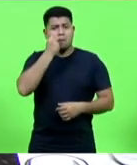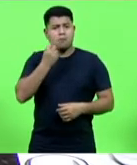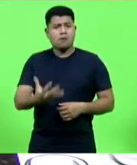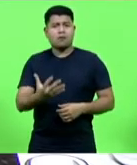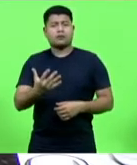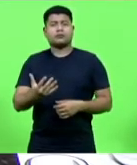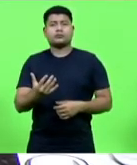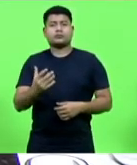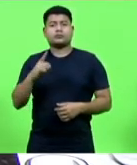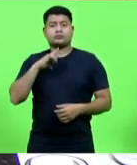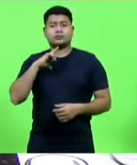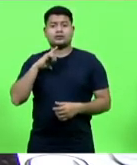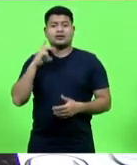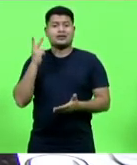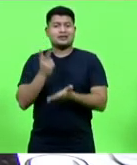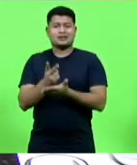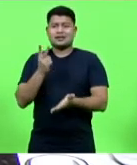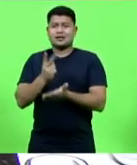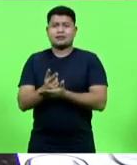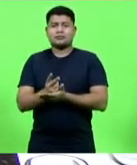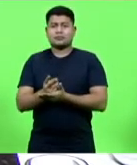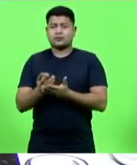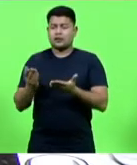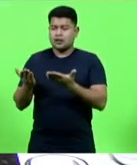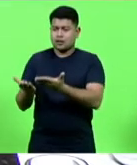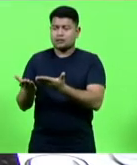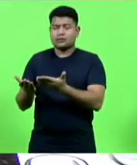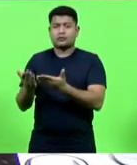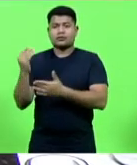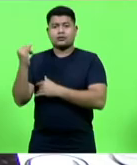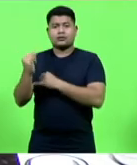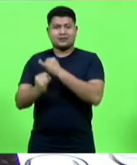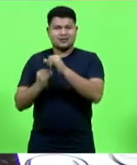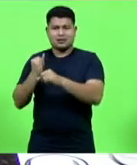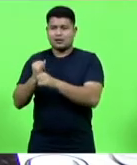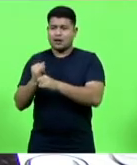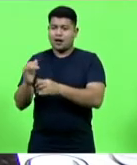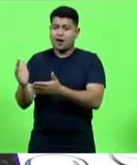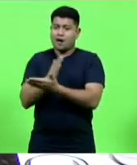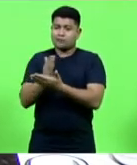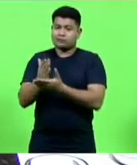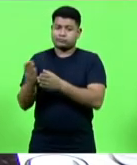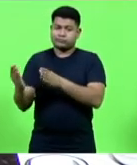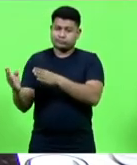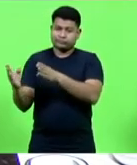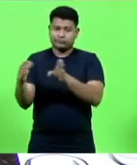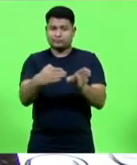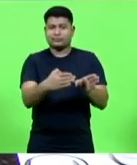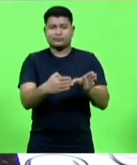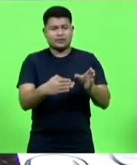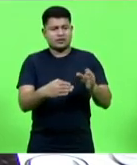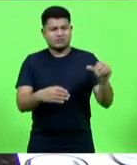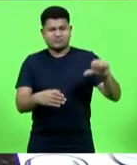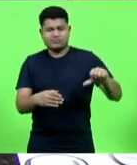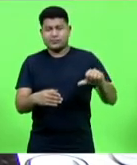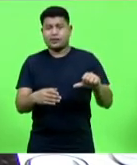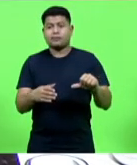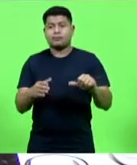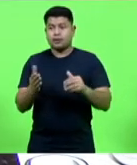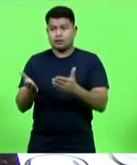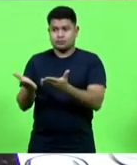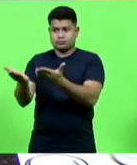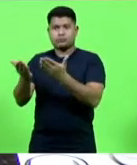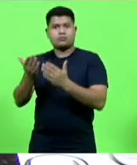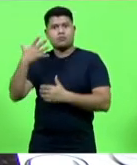temos sempre uma dualidade, um lado ruim da internet, um lado escuro da força, mas nós temos também um lado muito nobre, muito